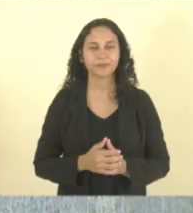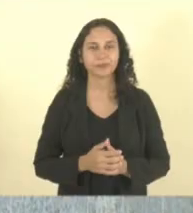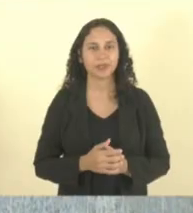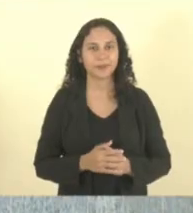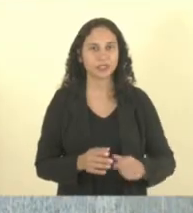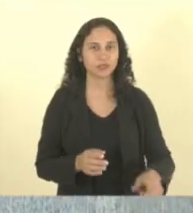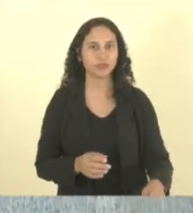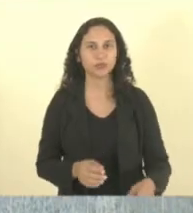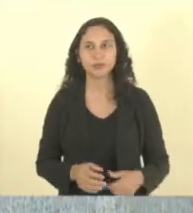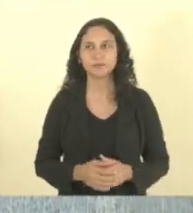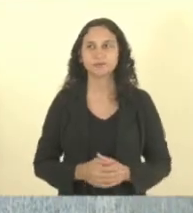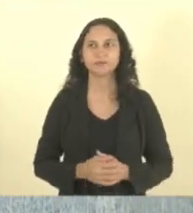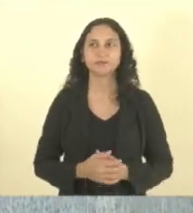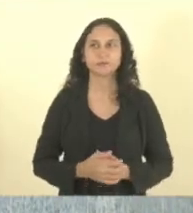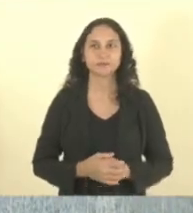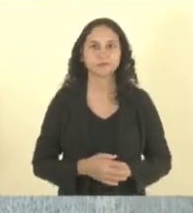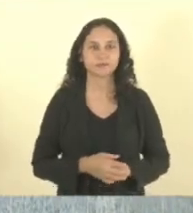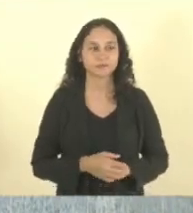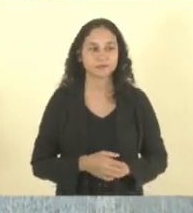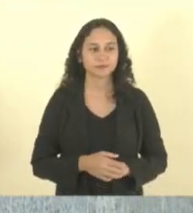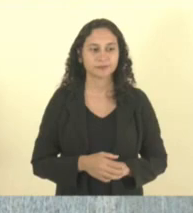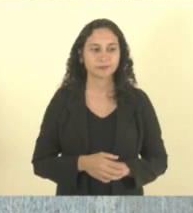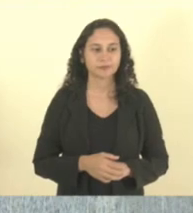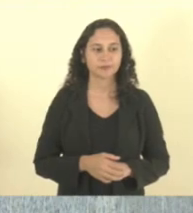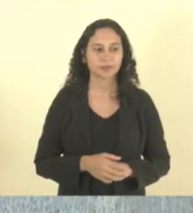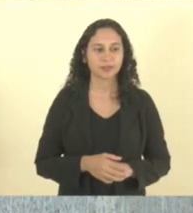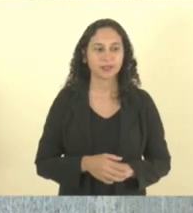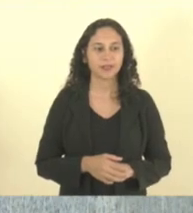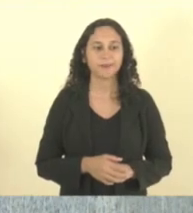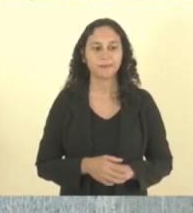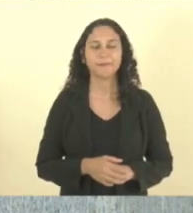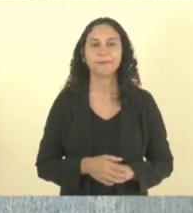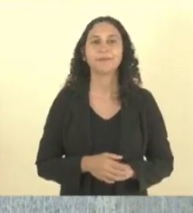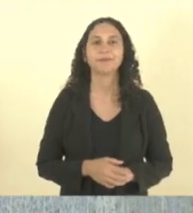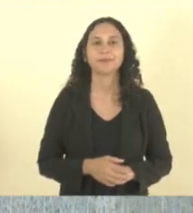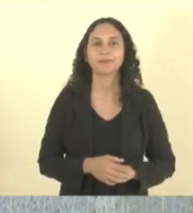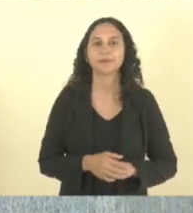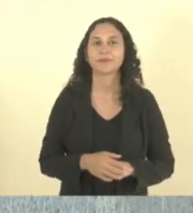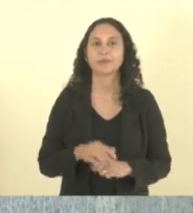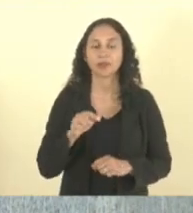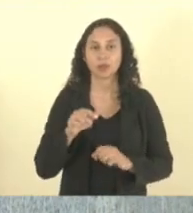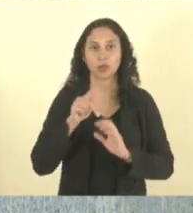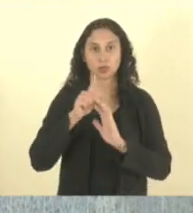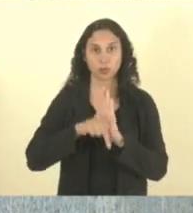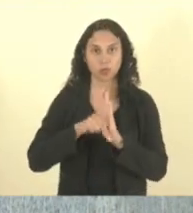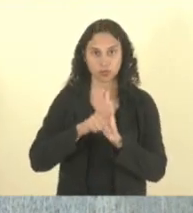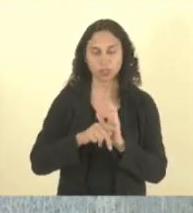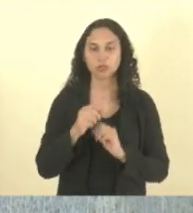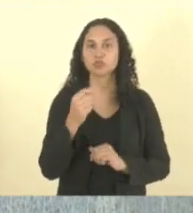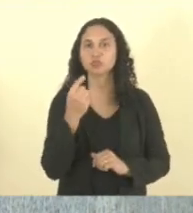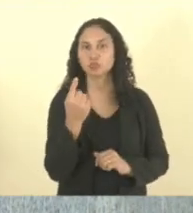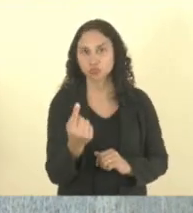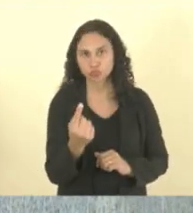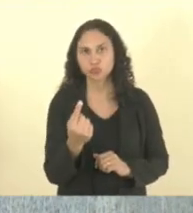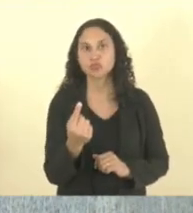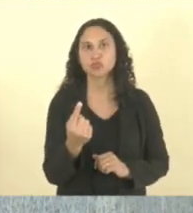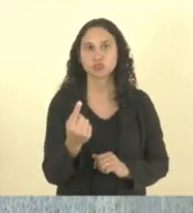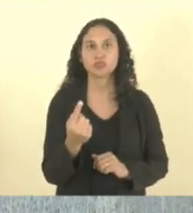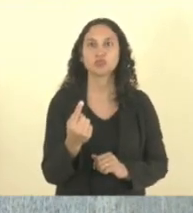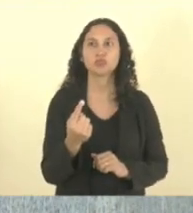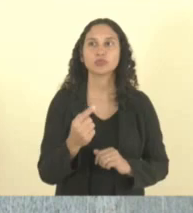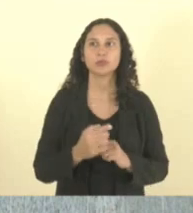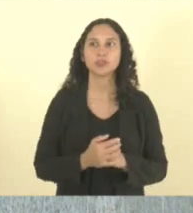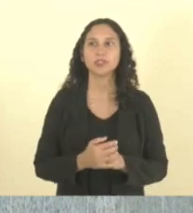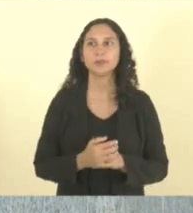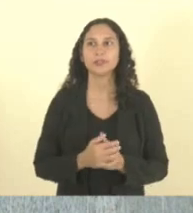foi prefeita, então ninguém melhor do que ela para relatar o projeto 1 das proposições recebidas da pauta.